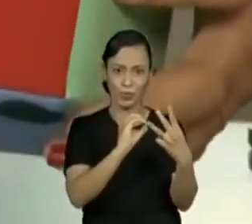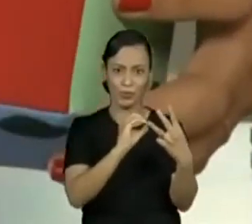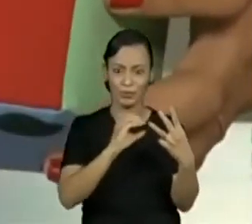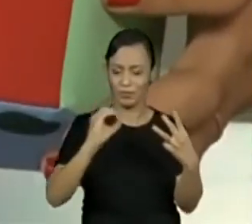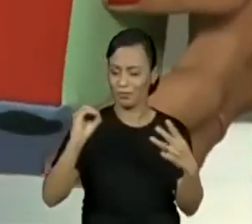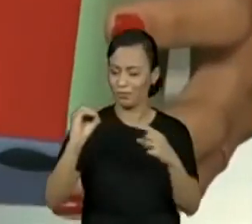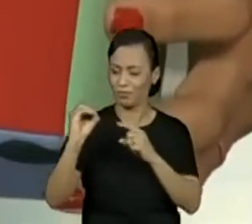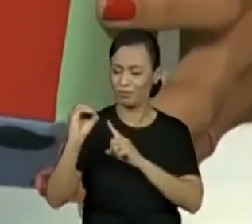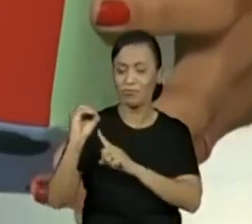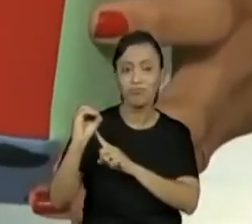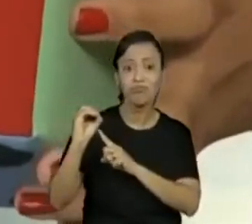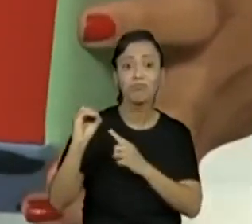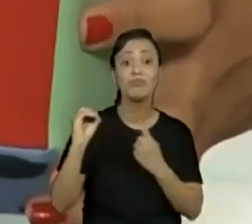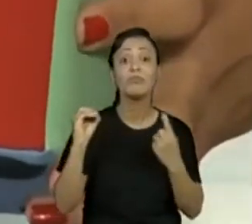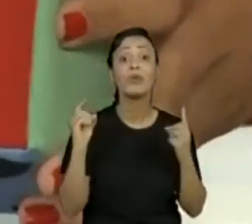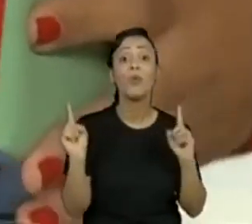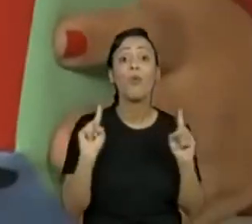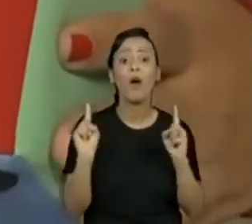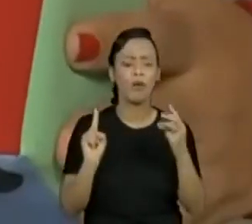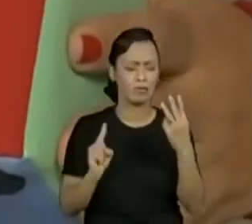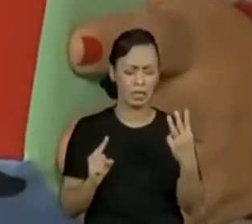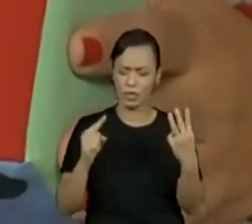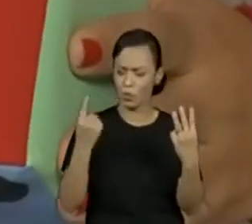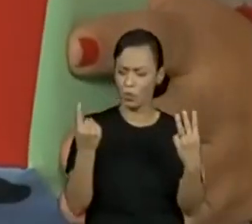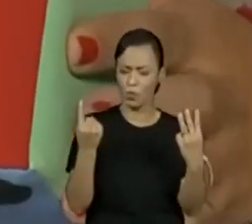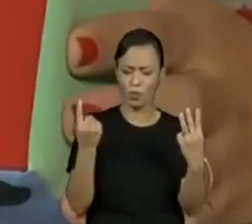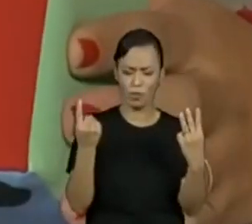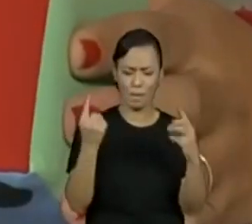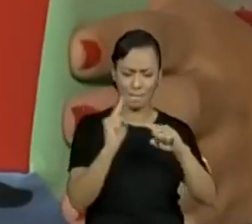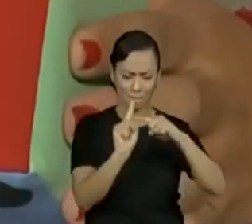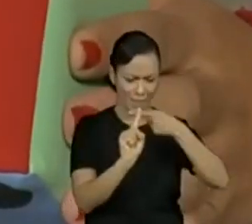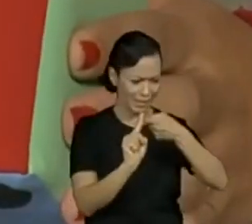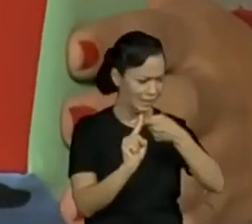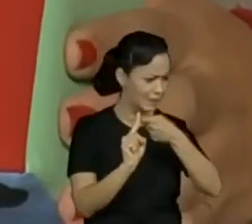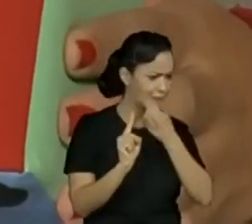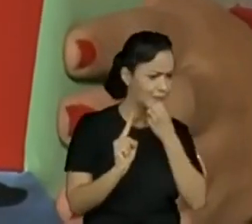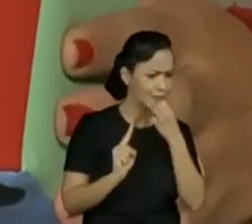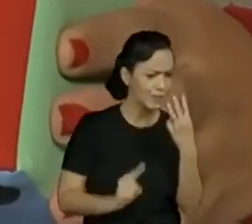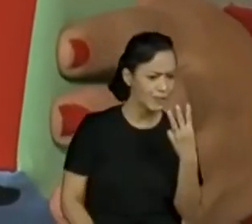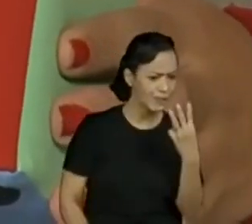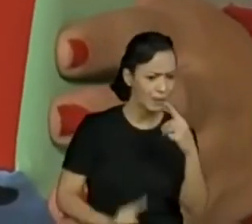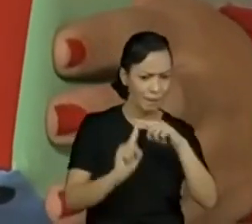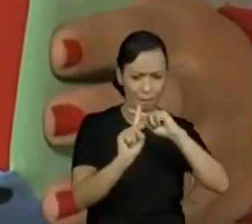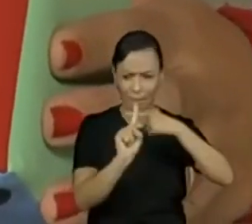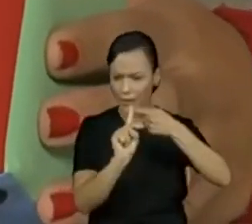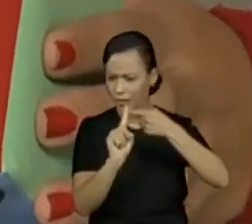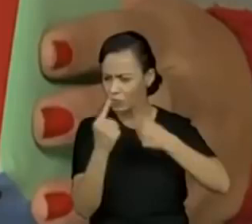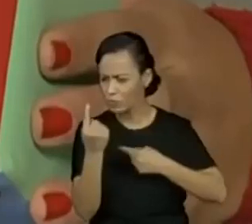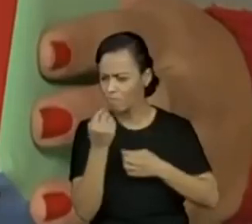menor, um. Gente, três mais um. Quanto que dá, criançada? Põe aí para a gente.